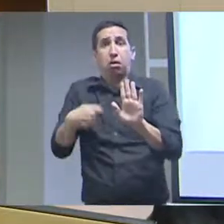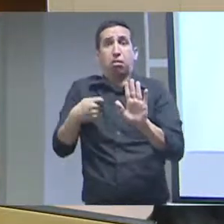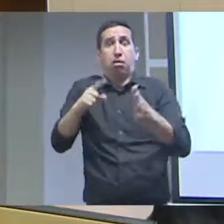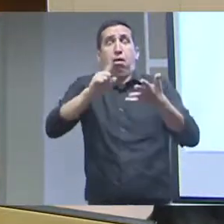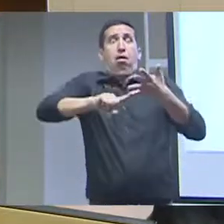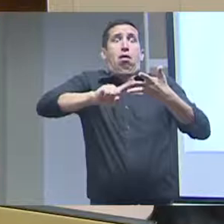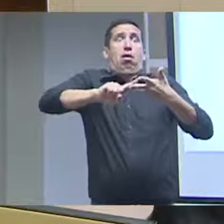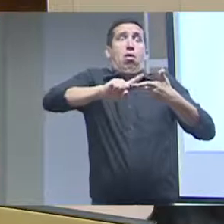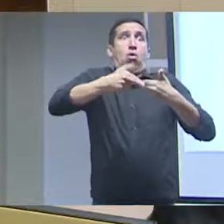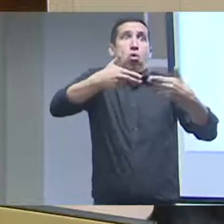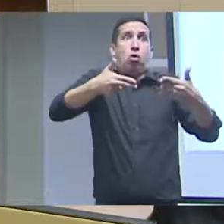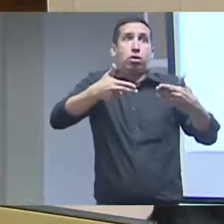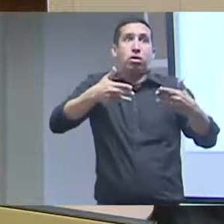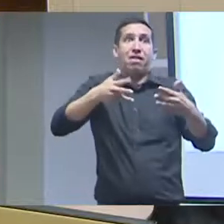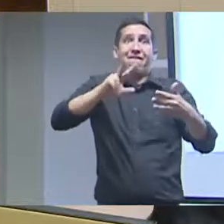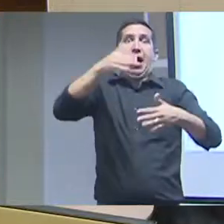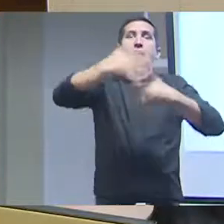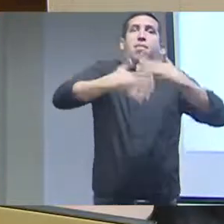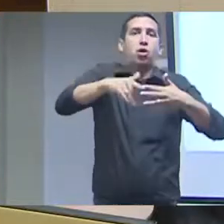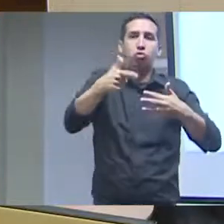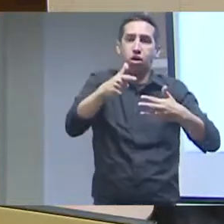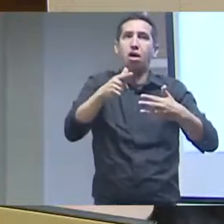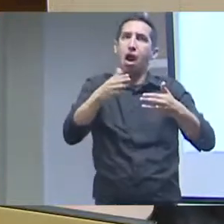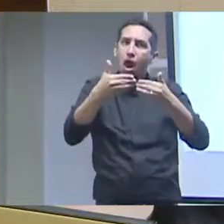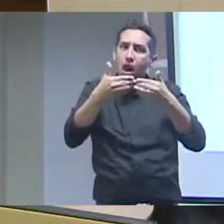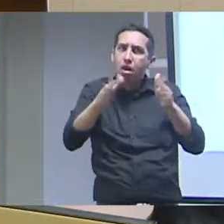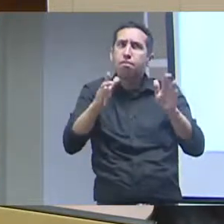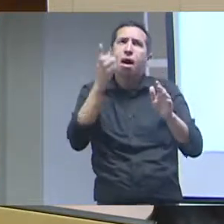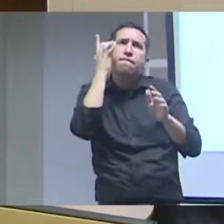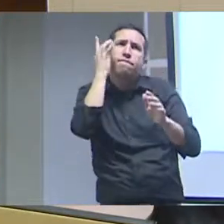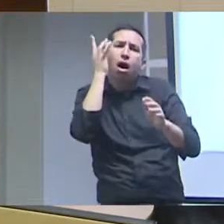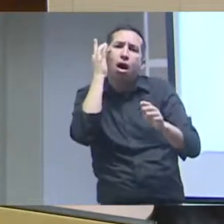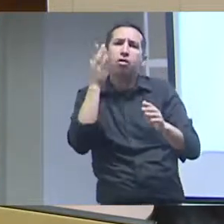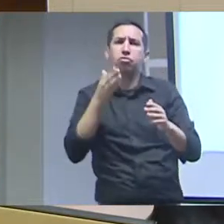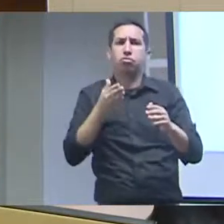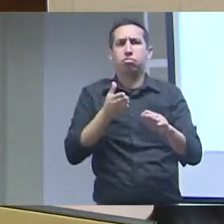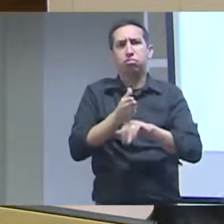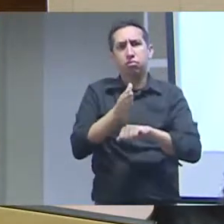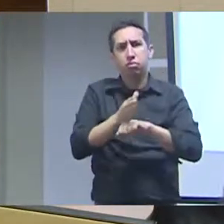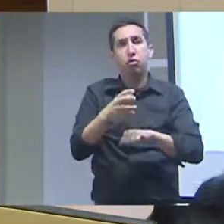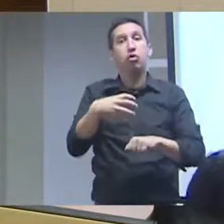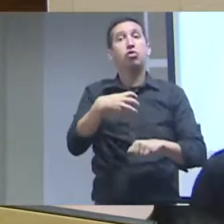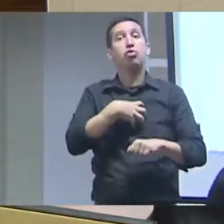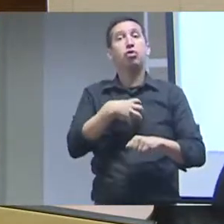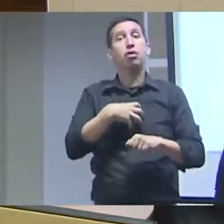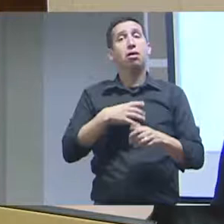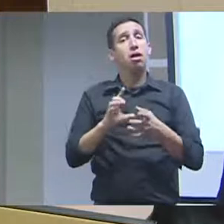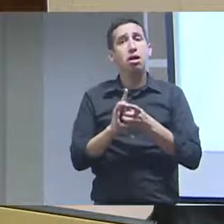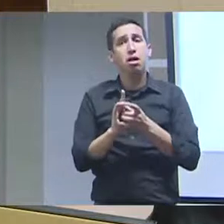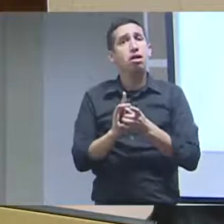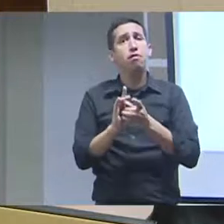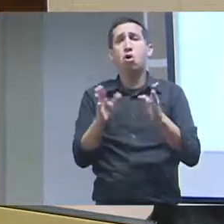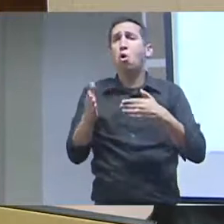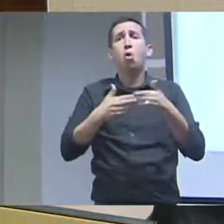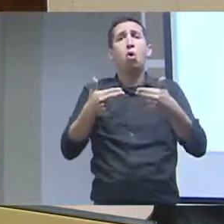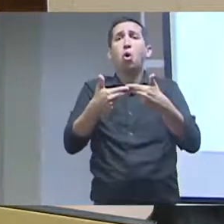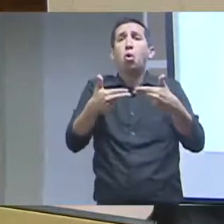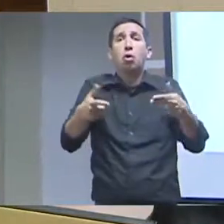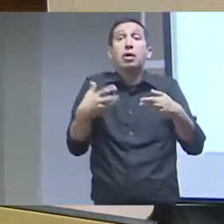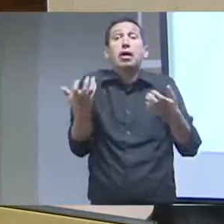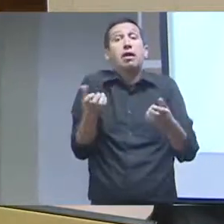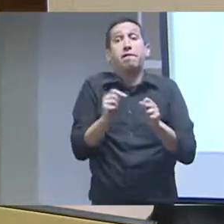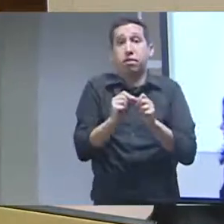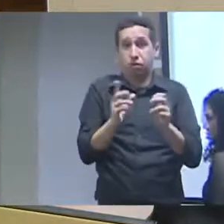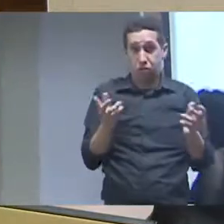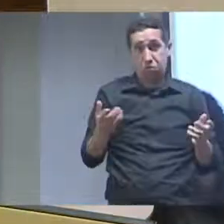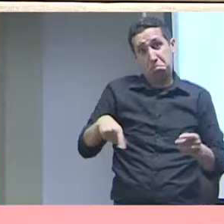mecanismos intermediários para se chegar aos dados, que você possa fazer um acesso direto a eles, e num formato que te permita fazer qualquer coisa que